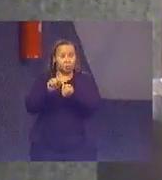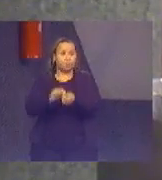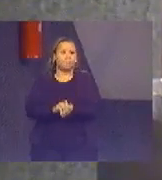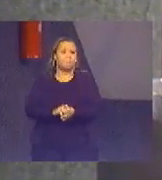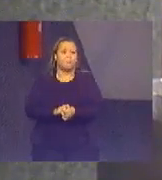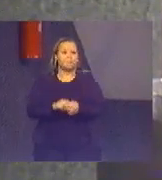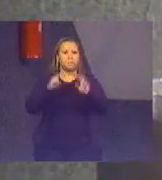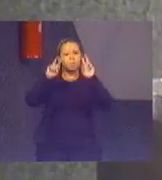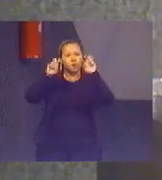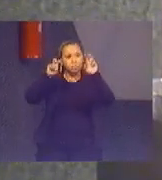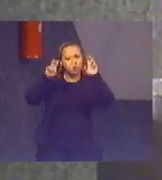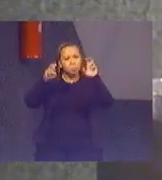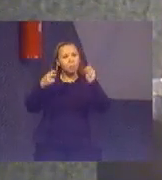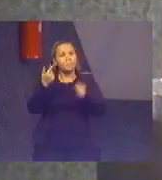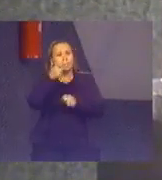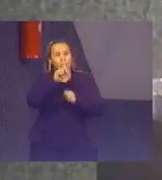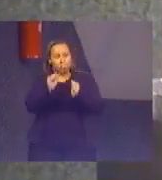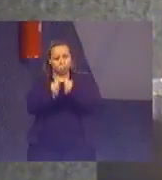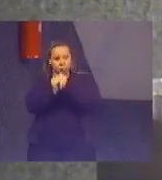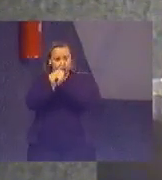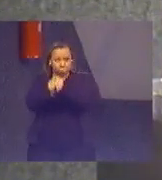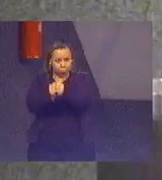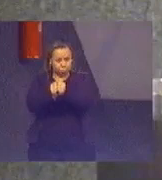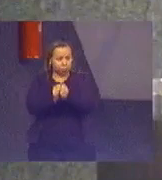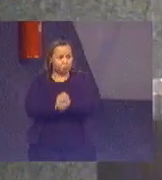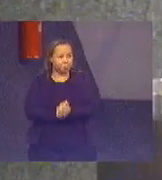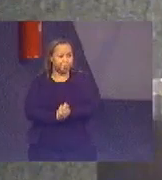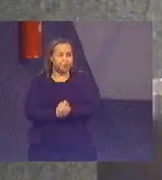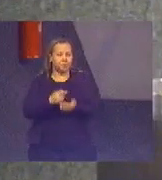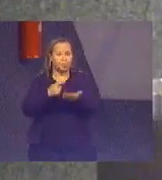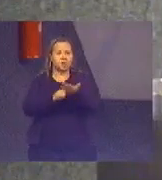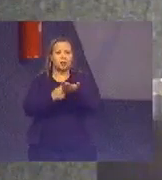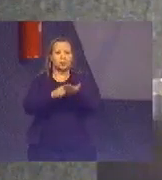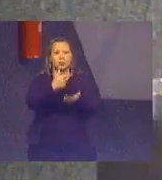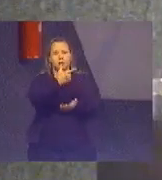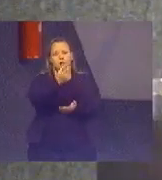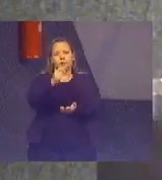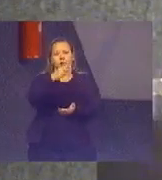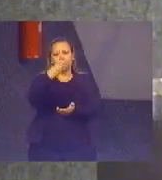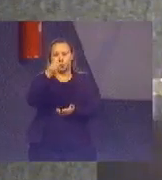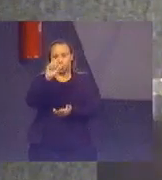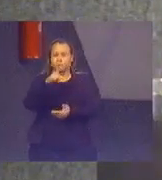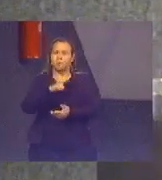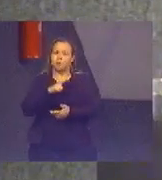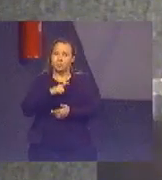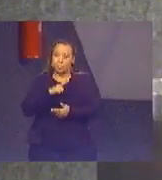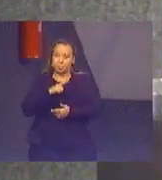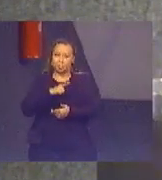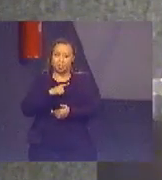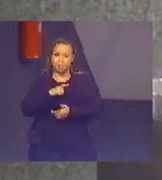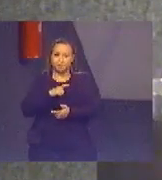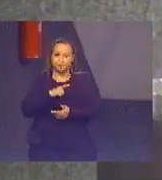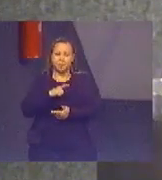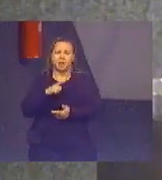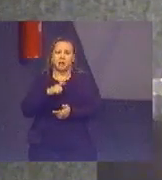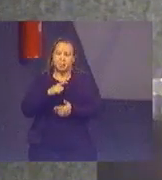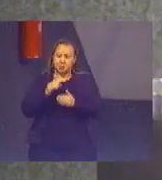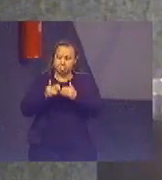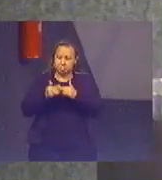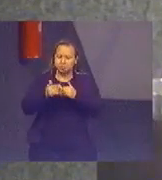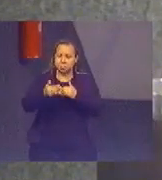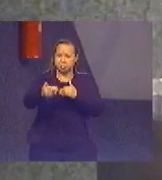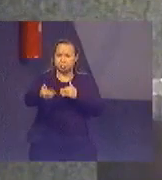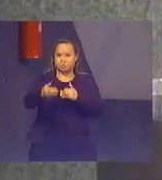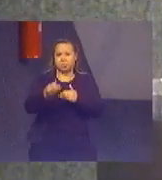objetivo específico da Agenda 2030. Mas existe, sim. Mas há um longo caminho que